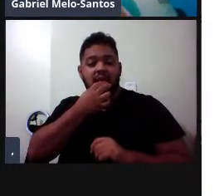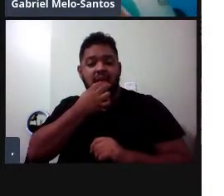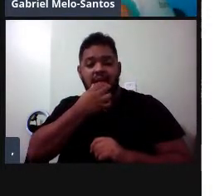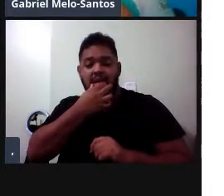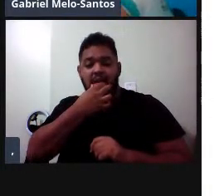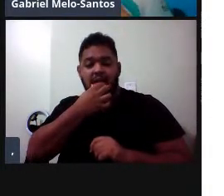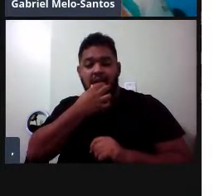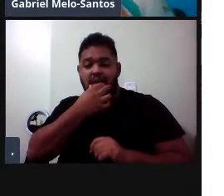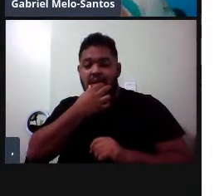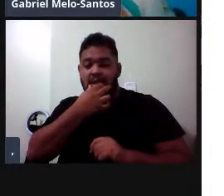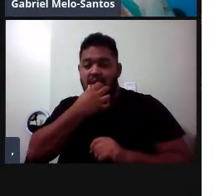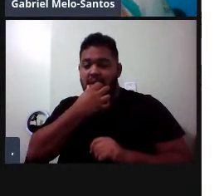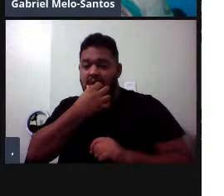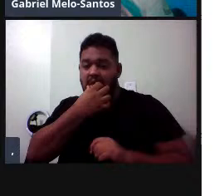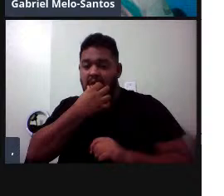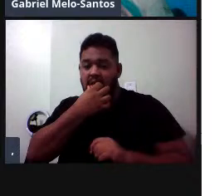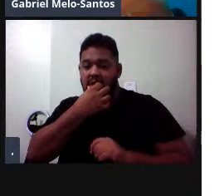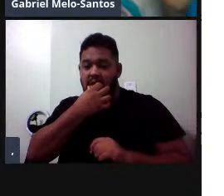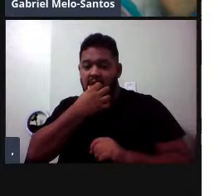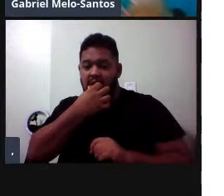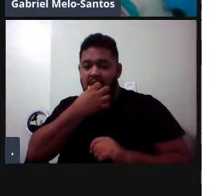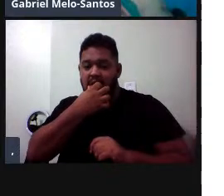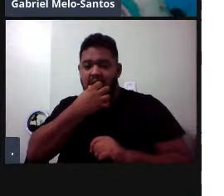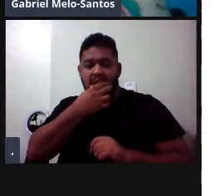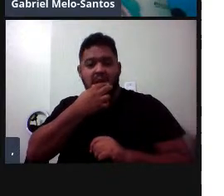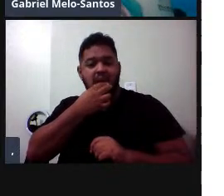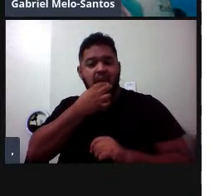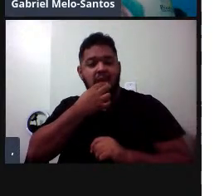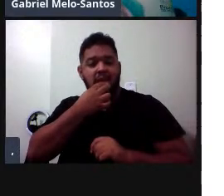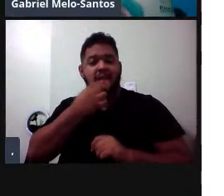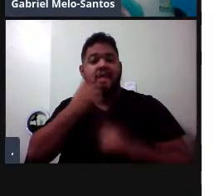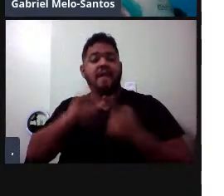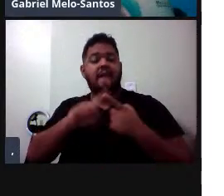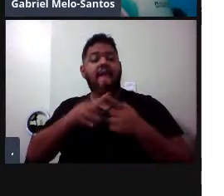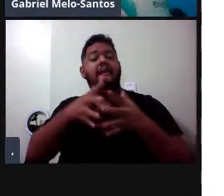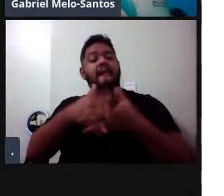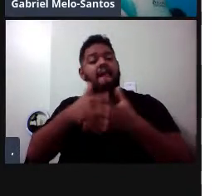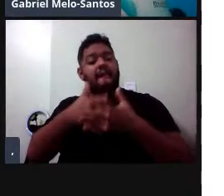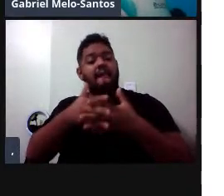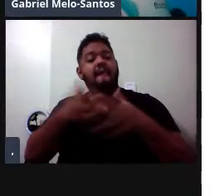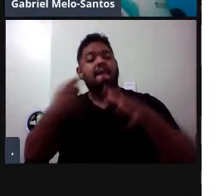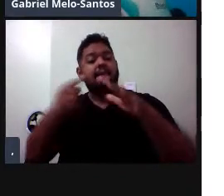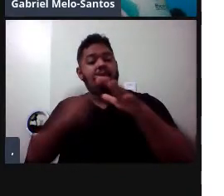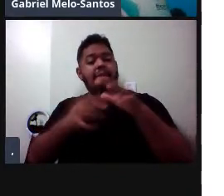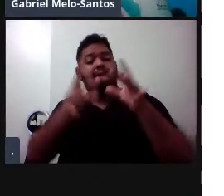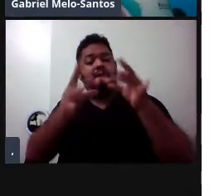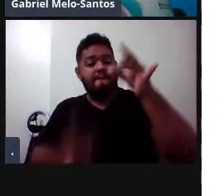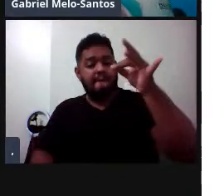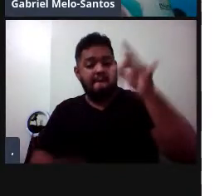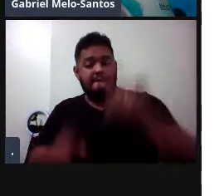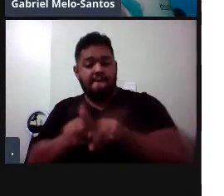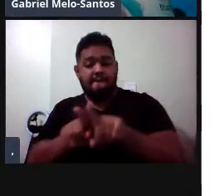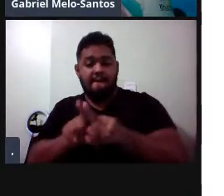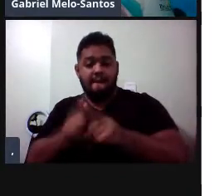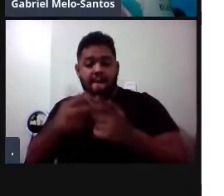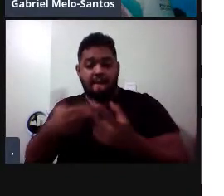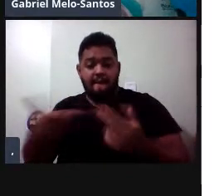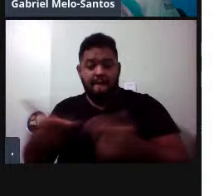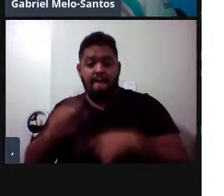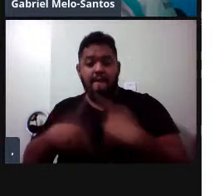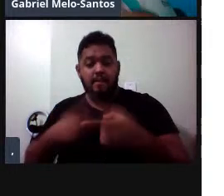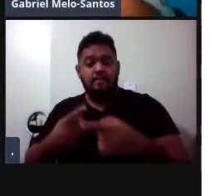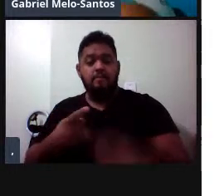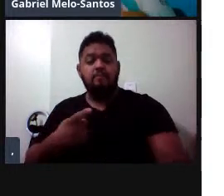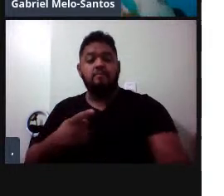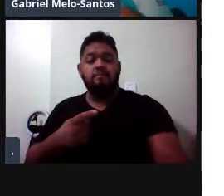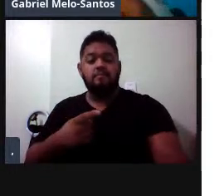estrutural do Rio, quanto mais você vai para cima, é bem complexo de andar de barco atrás dos animais e seguir para conseguir gravar.